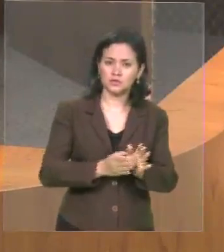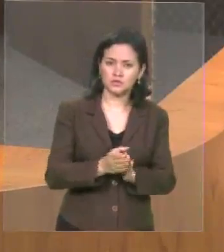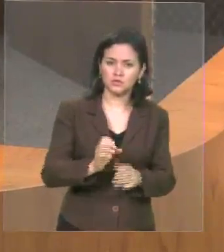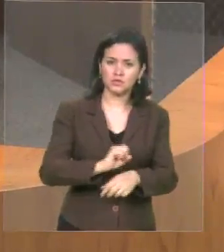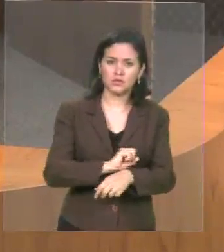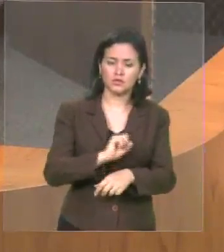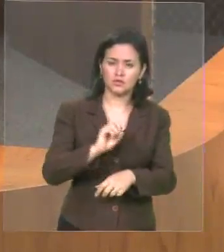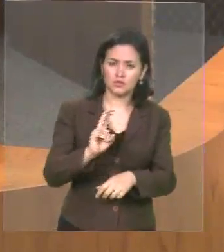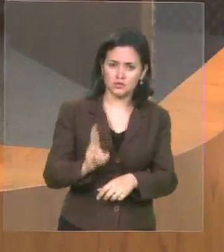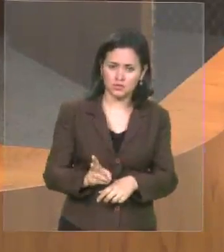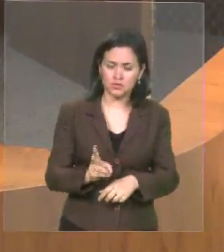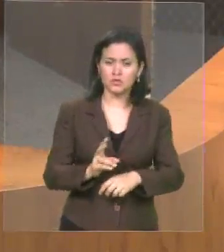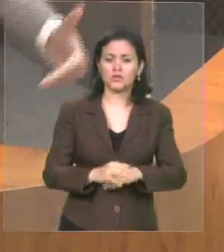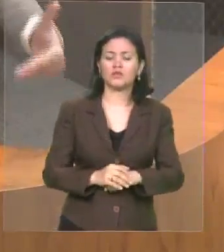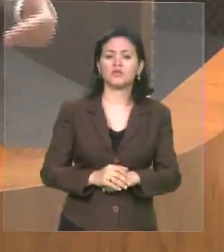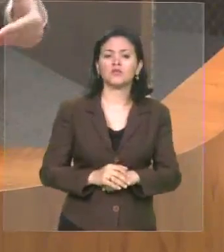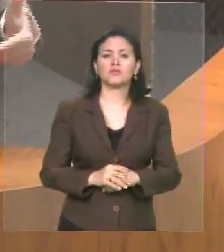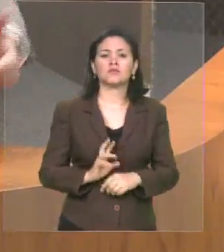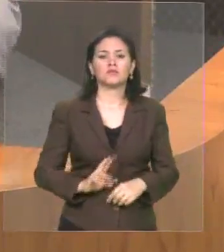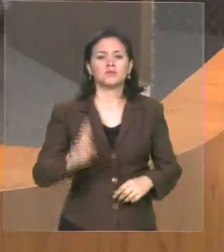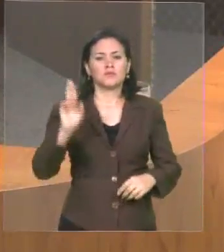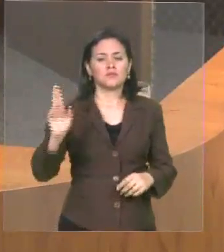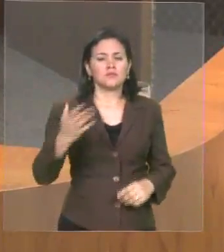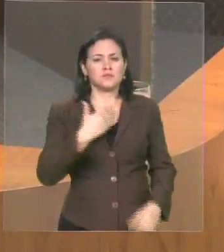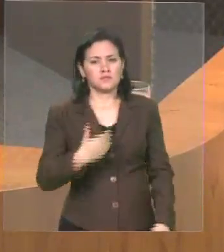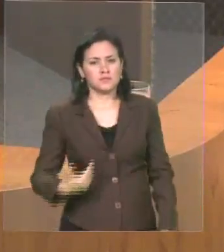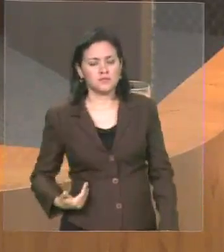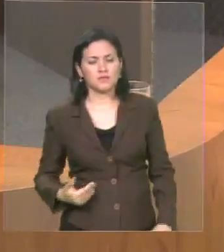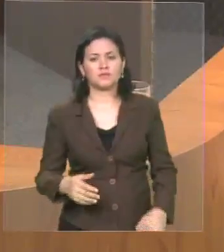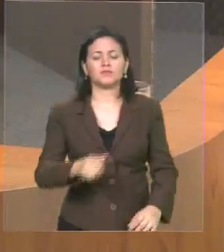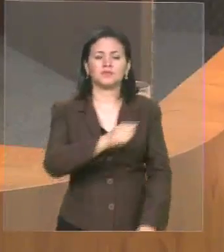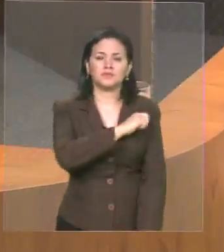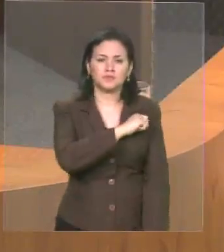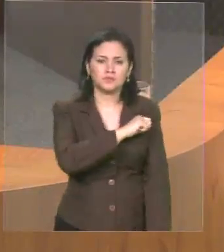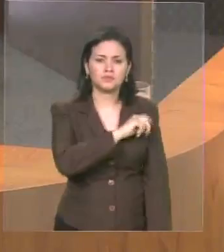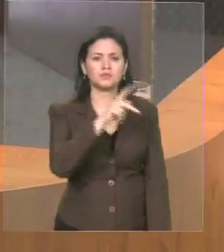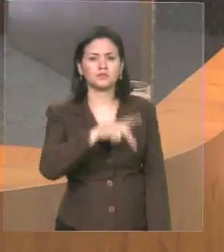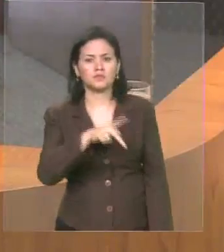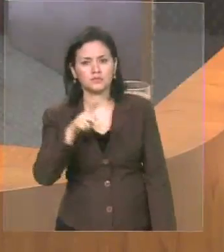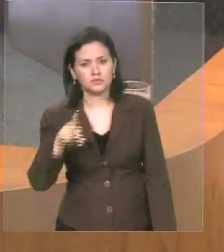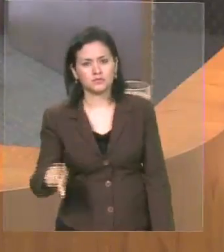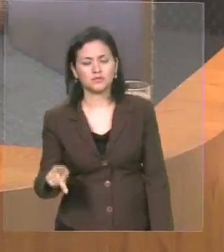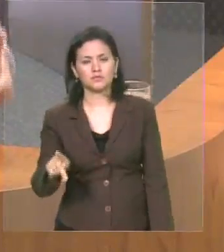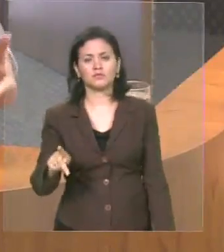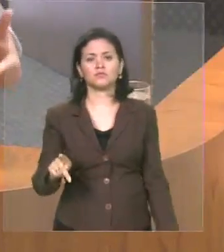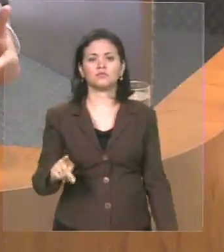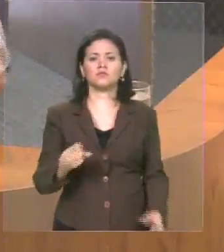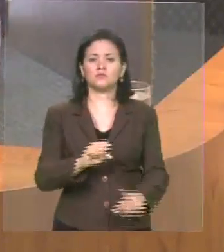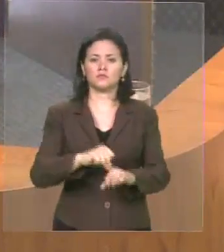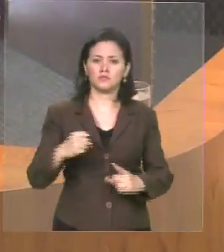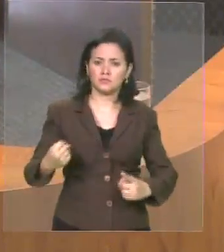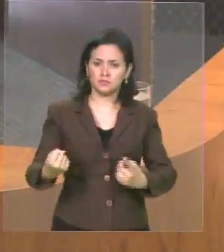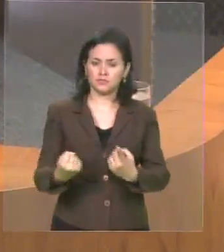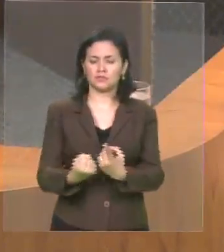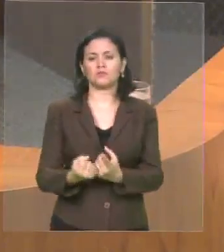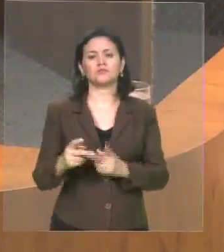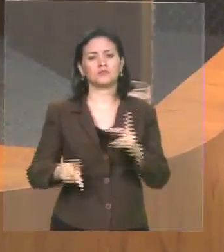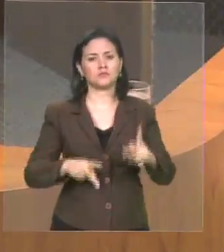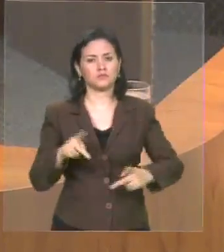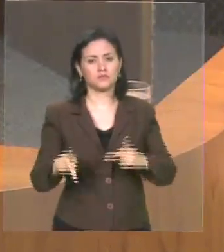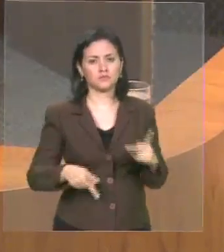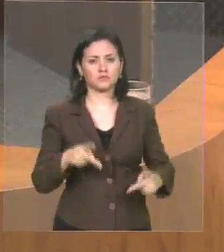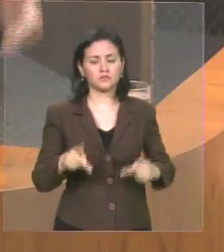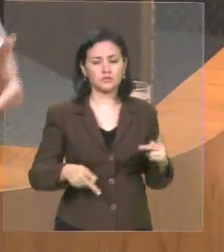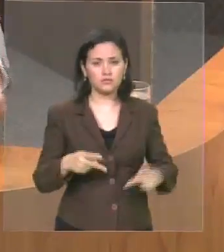presente em maioria representantes do governo do Estado, tem estudante presente, tem professor presente, tem a sociedade presente, possa dizer se o